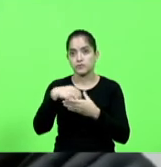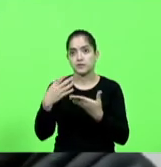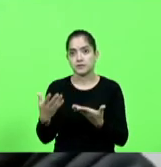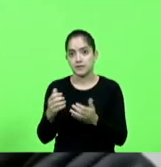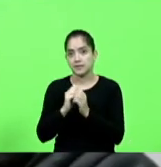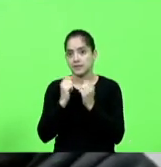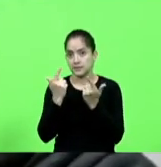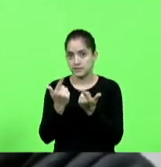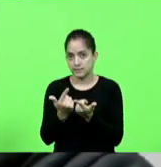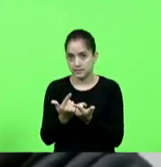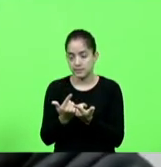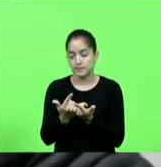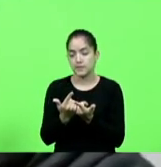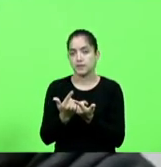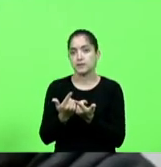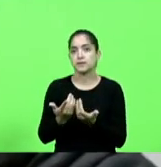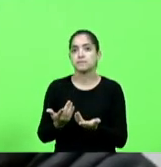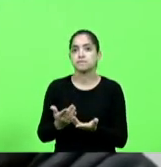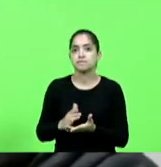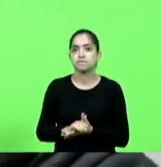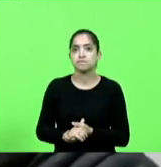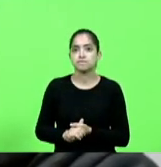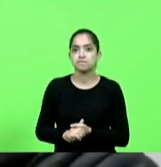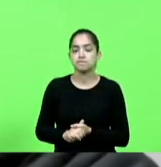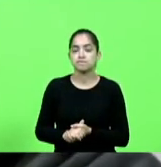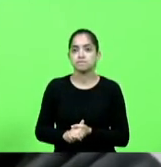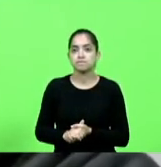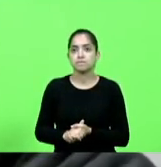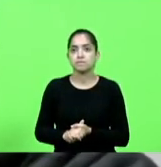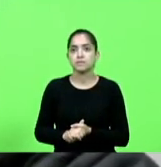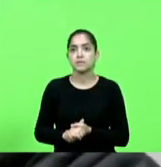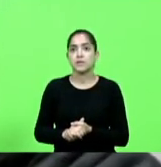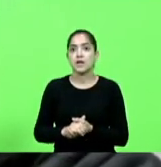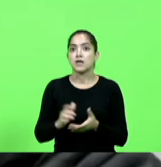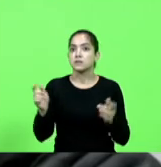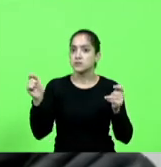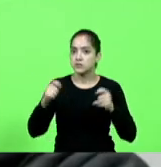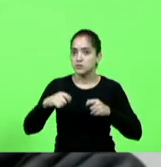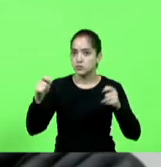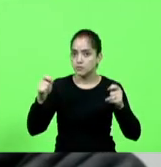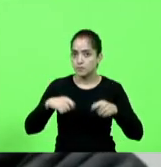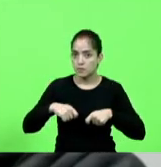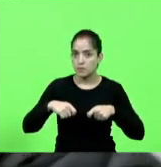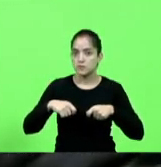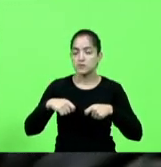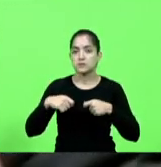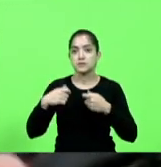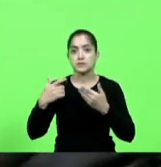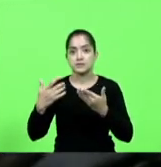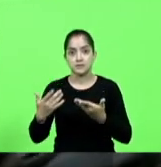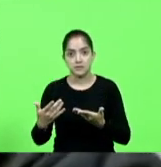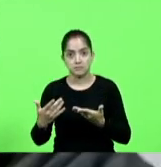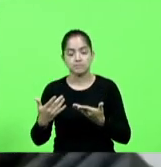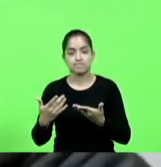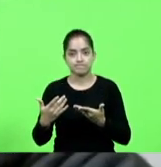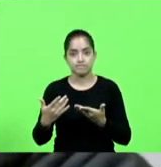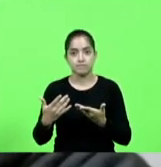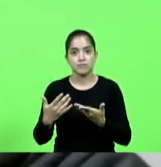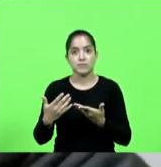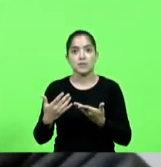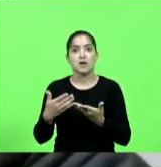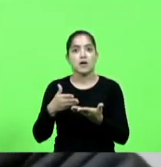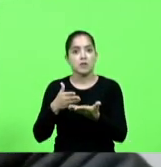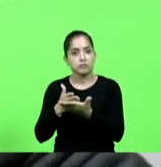assembleia legislativa nós possamos também ter a sanção do governo do